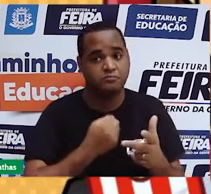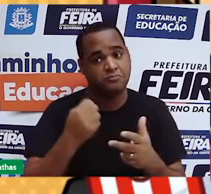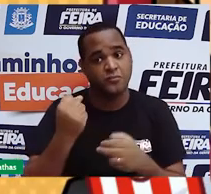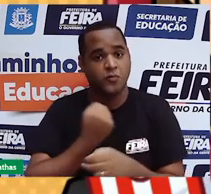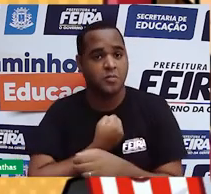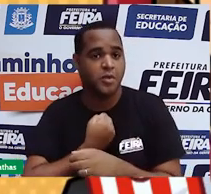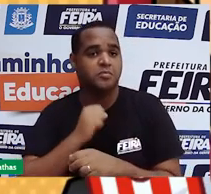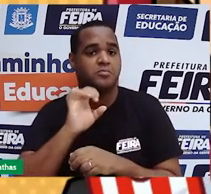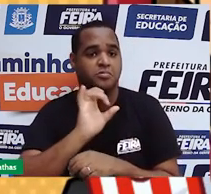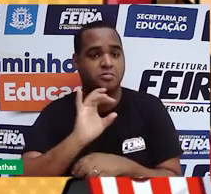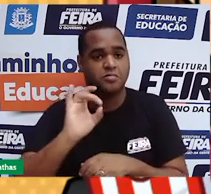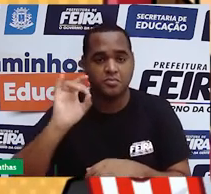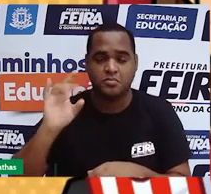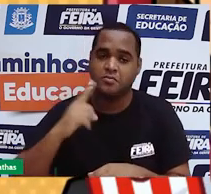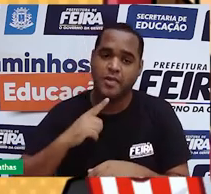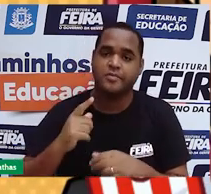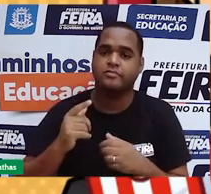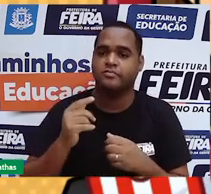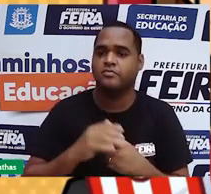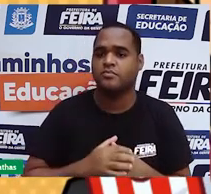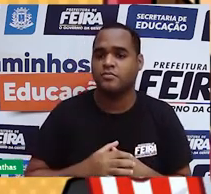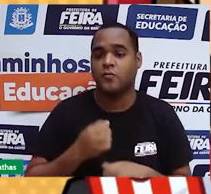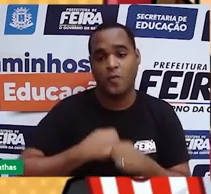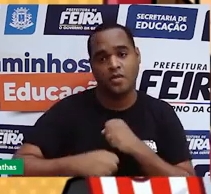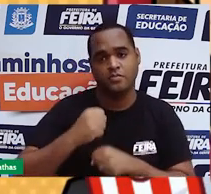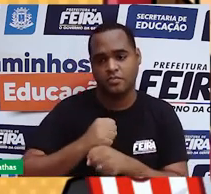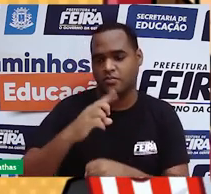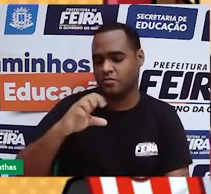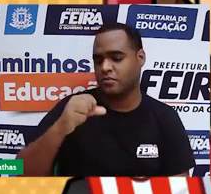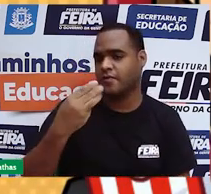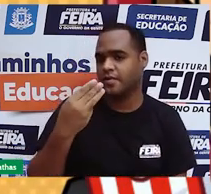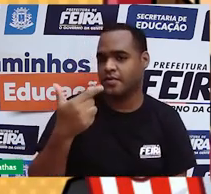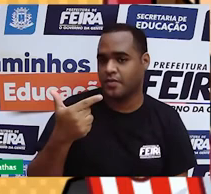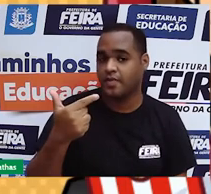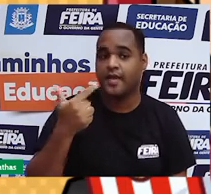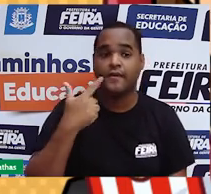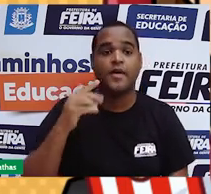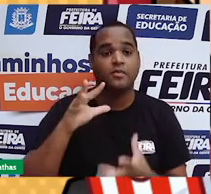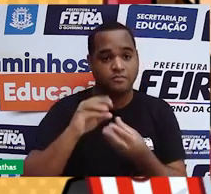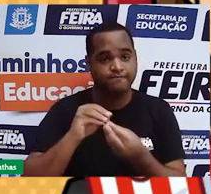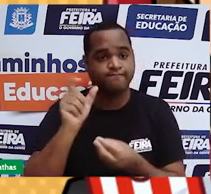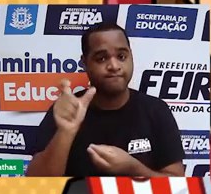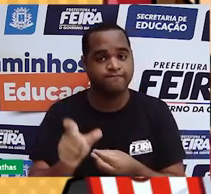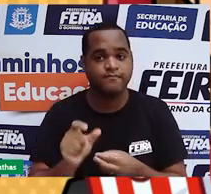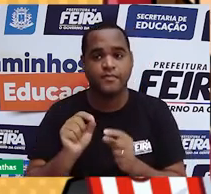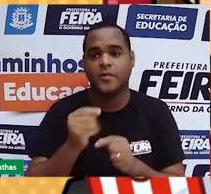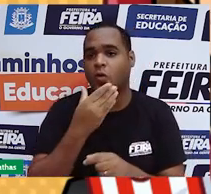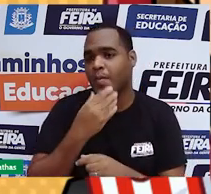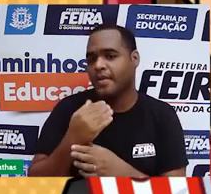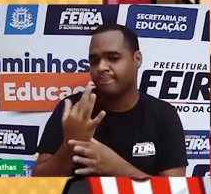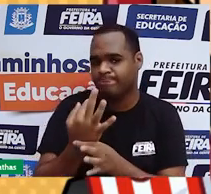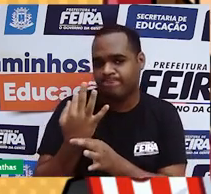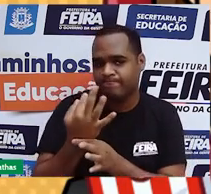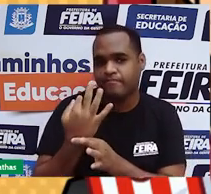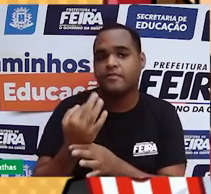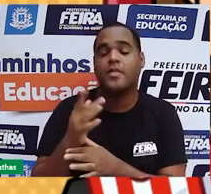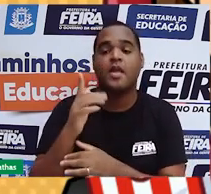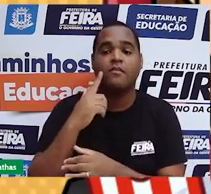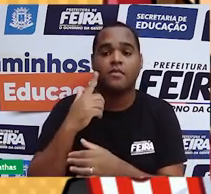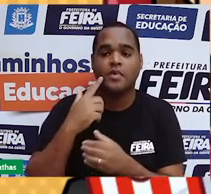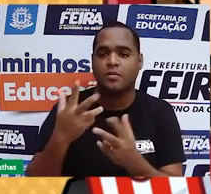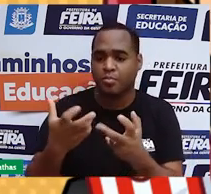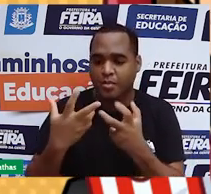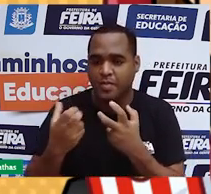um determinado número de elétrons. Além disso, em 1932, para complementar o modelo de Bohr, o físico James Chadwick